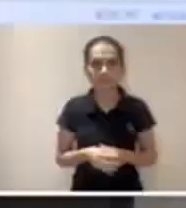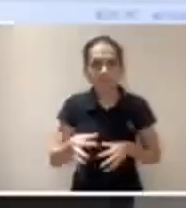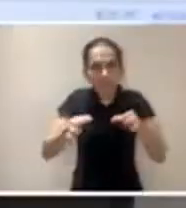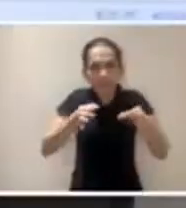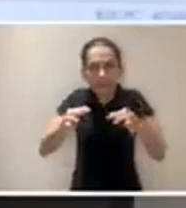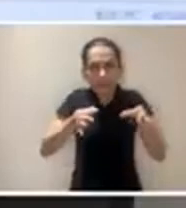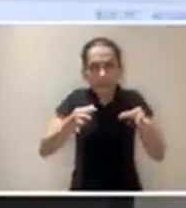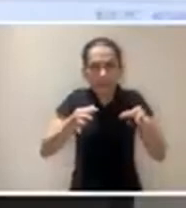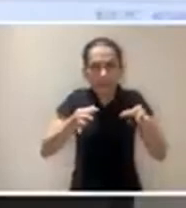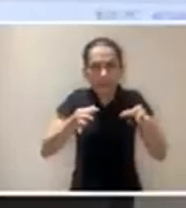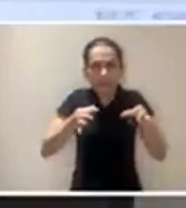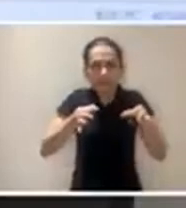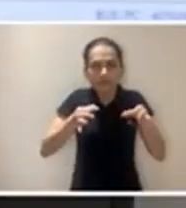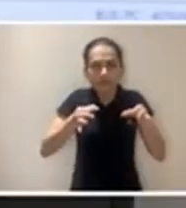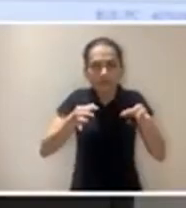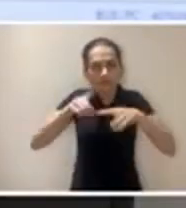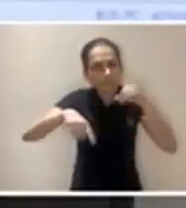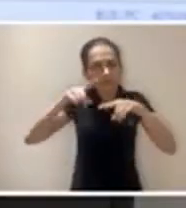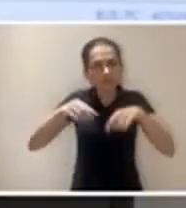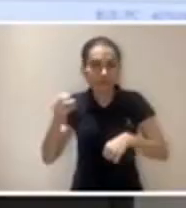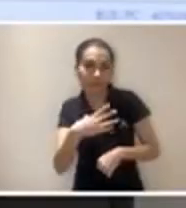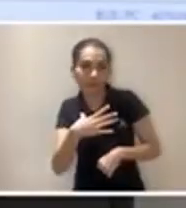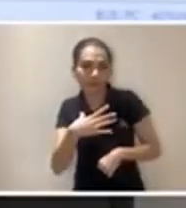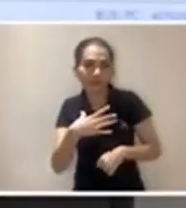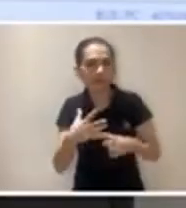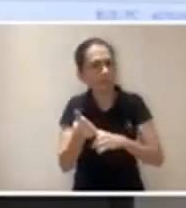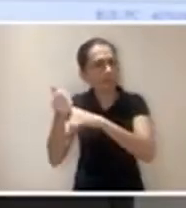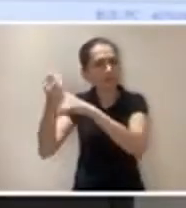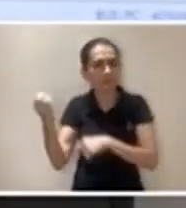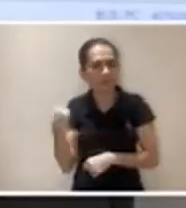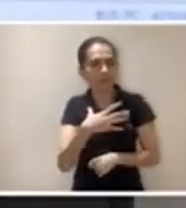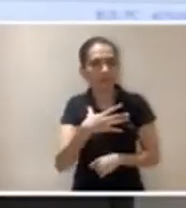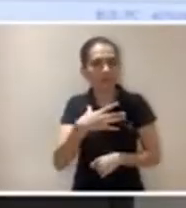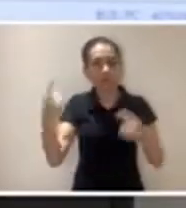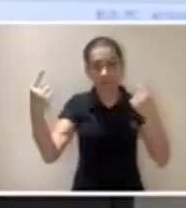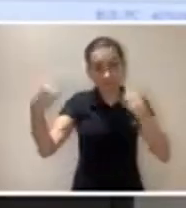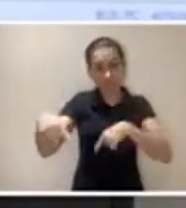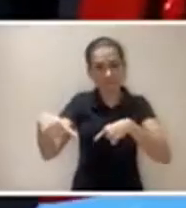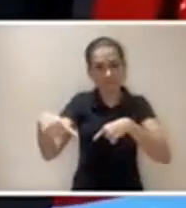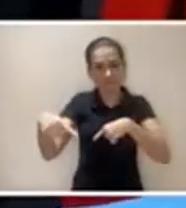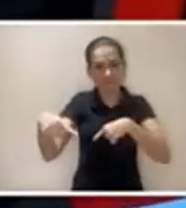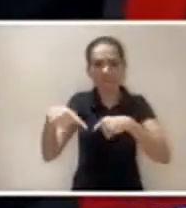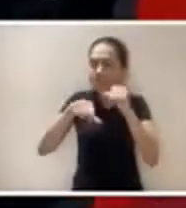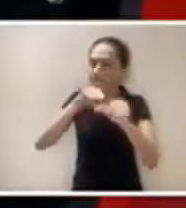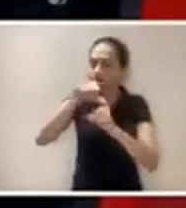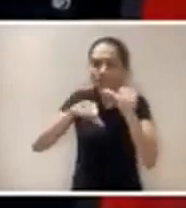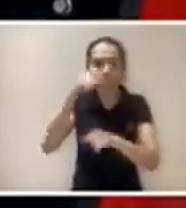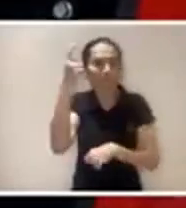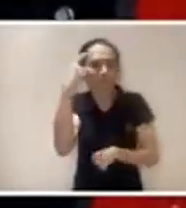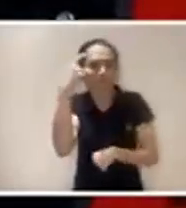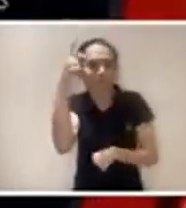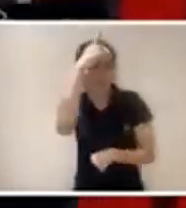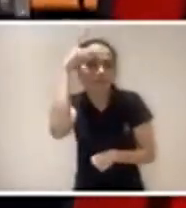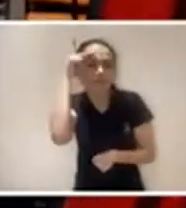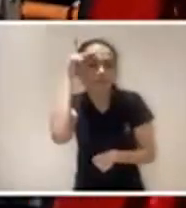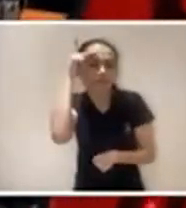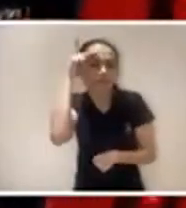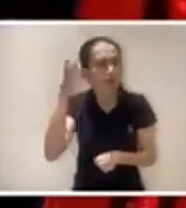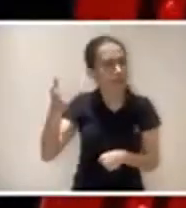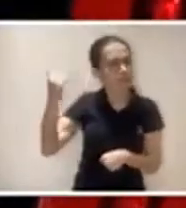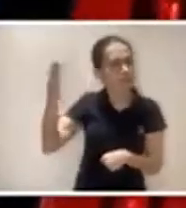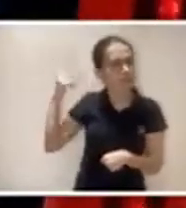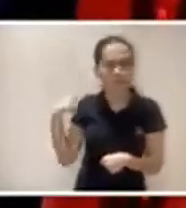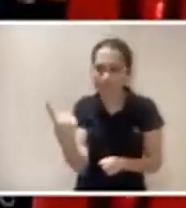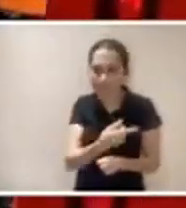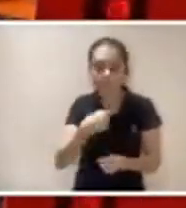Gerenciar um produto novo, com novas tecnologias, o maior desafio é a mudança de mentalidade das pessoas.